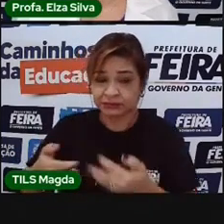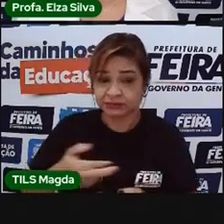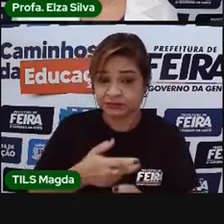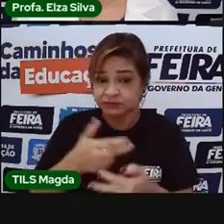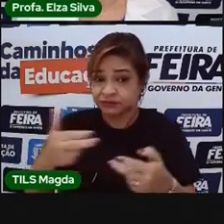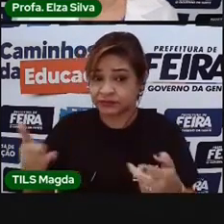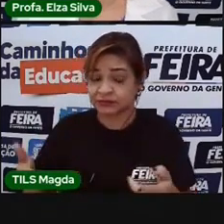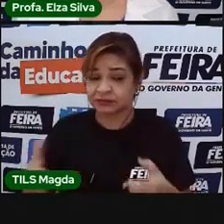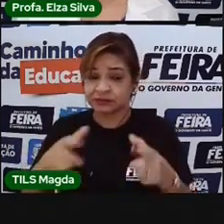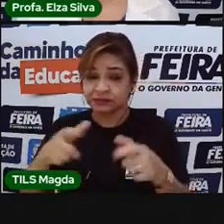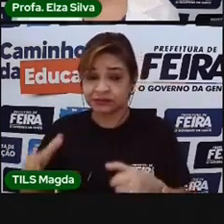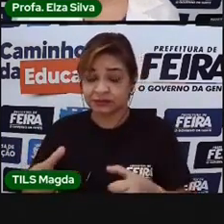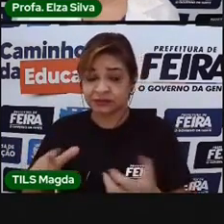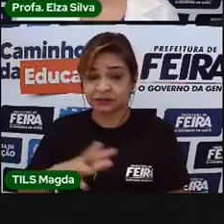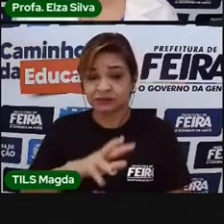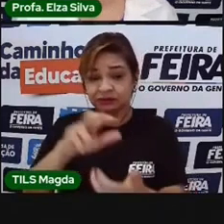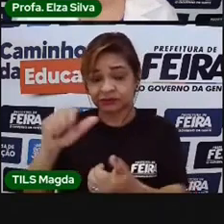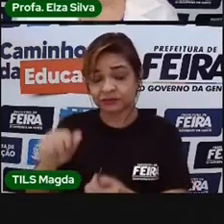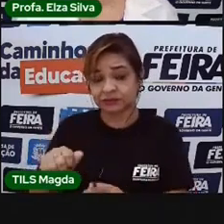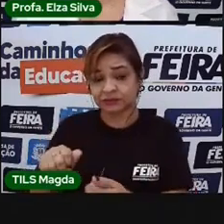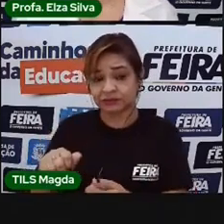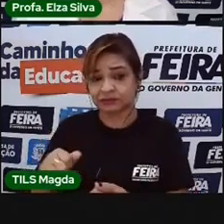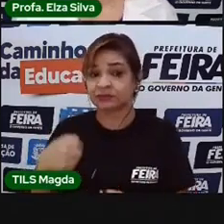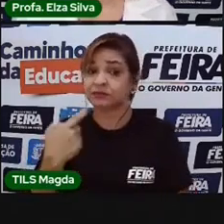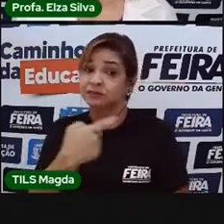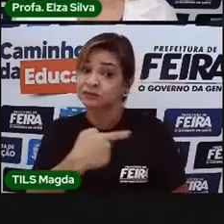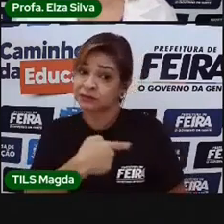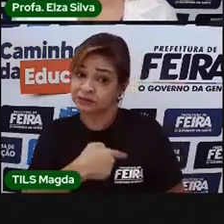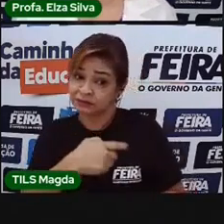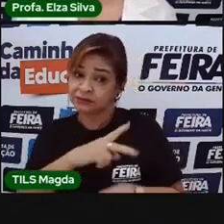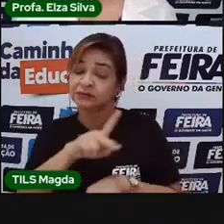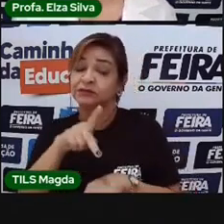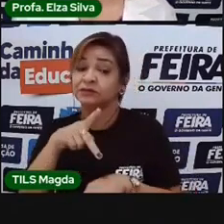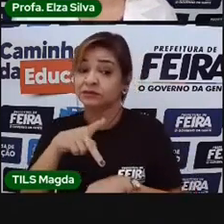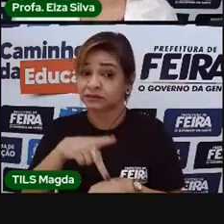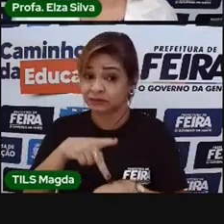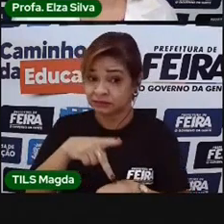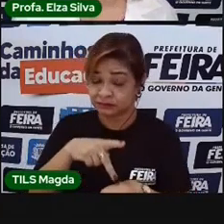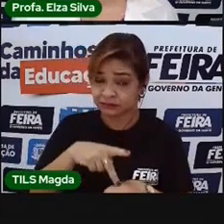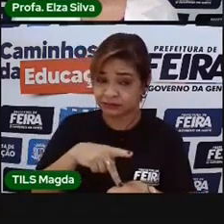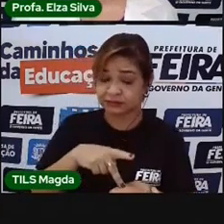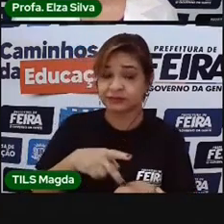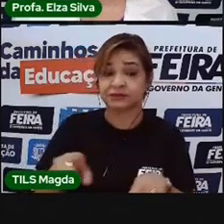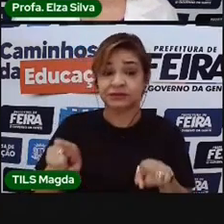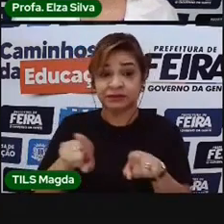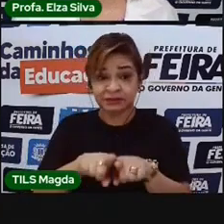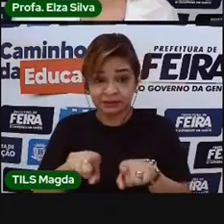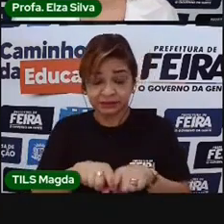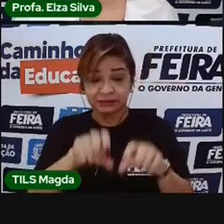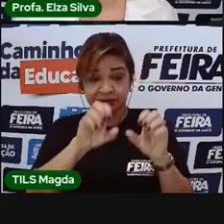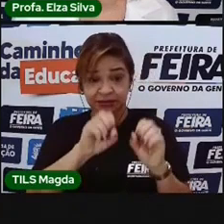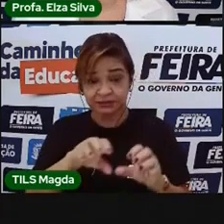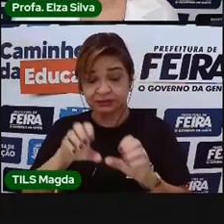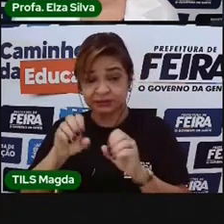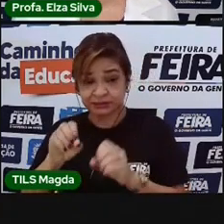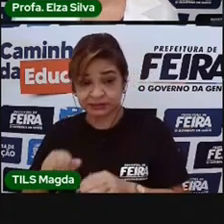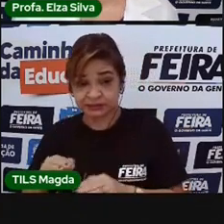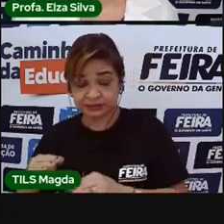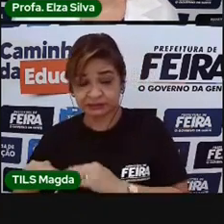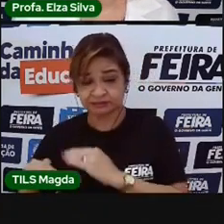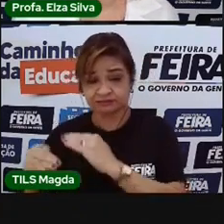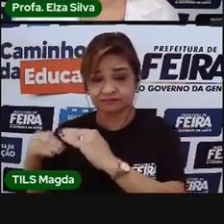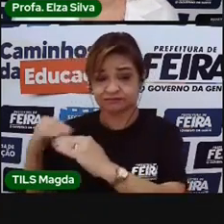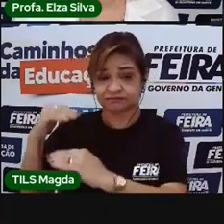Como, por exemplo, o nosso país, que incentiva que os seus alunos, desde a educação